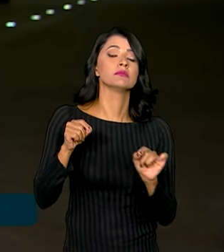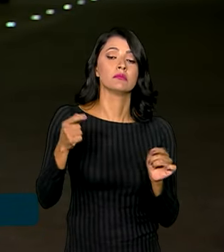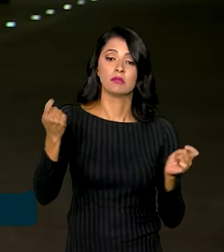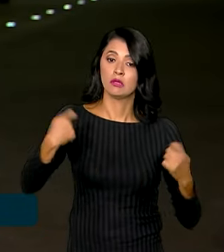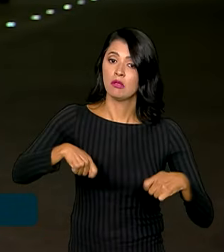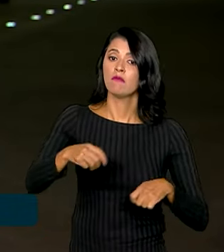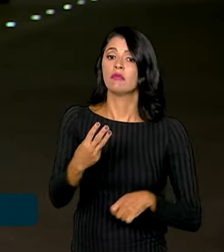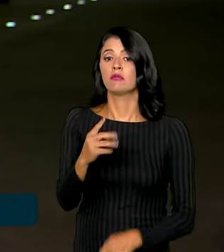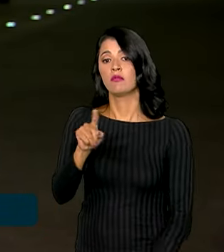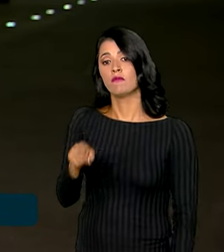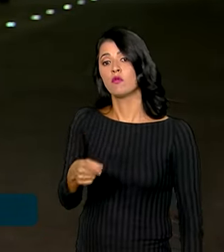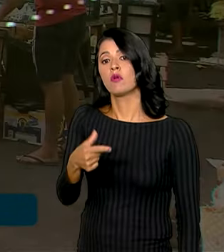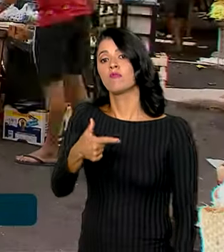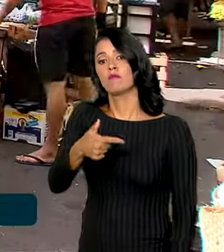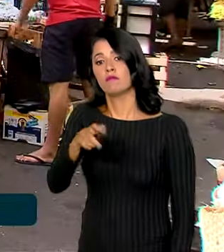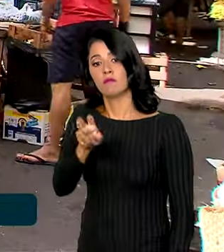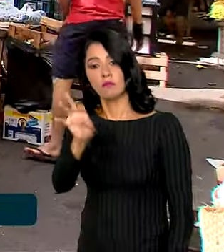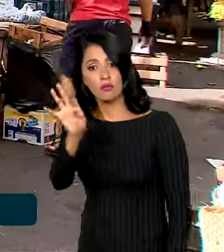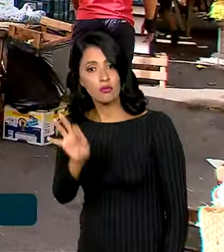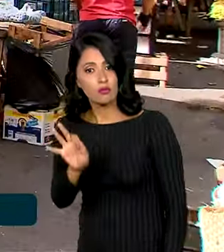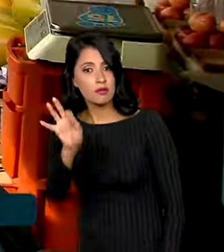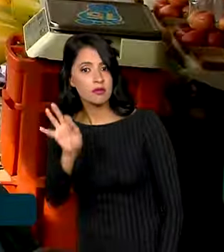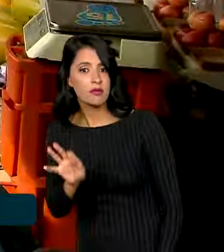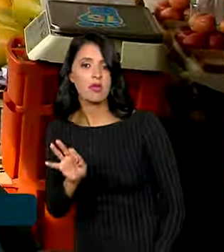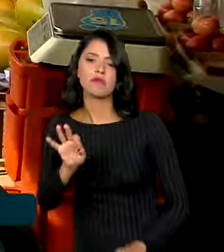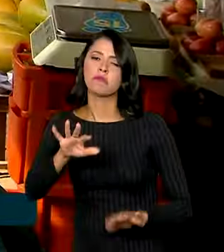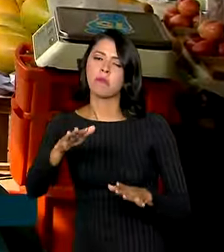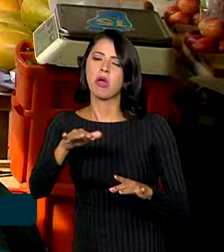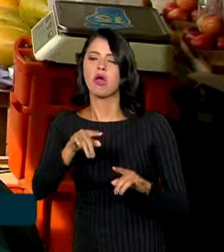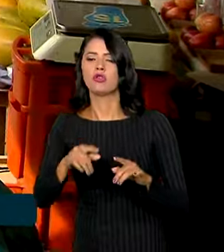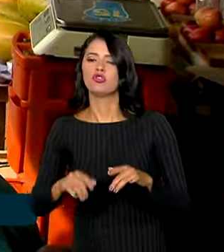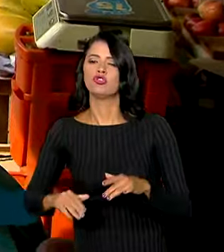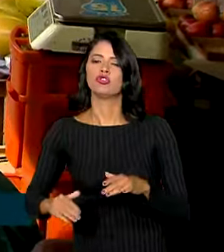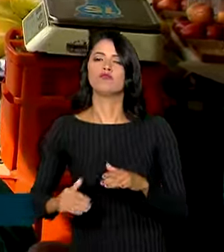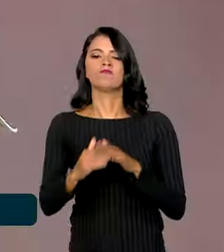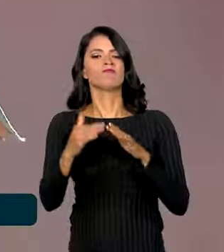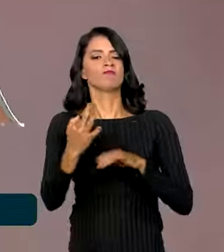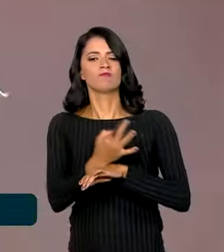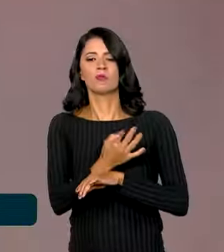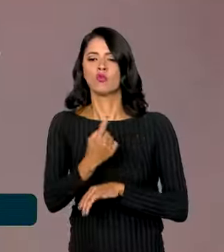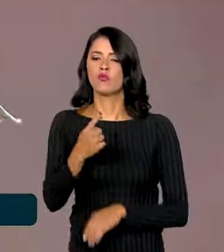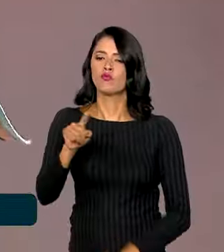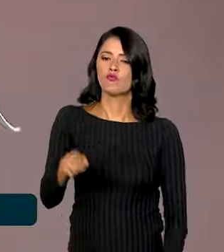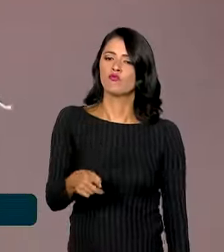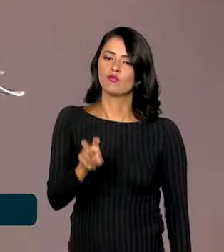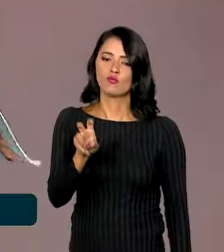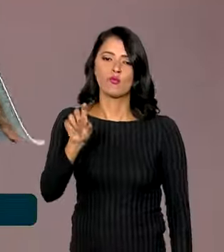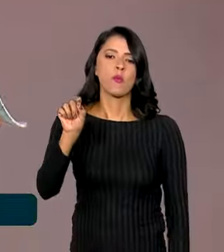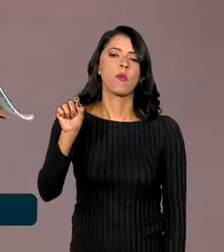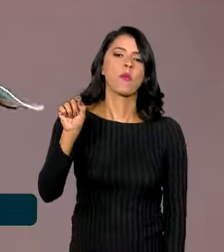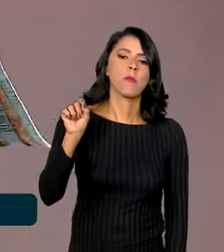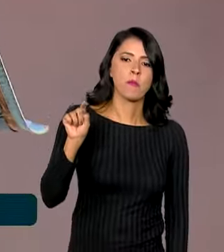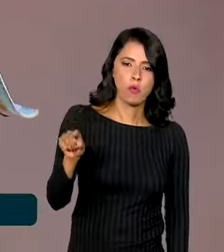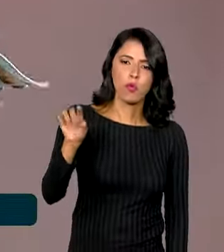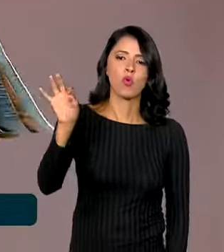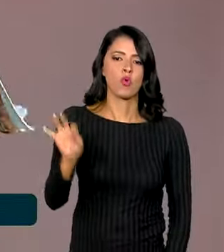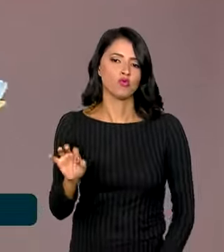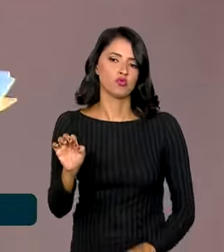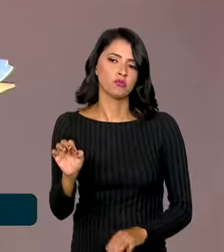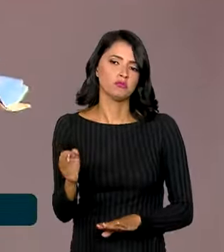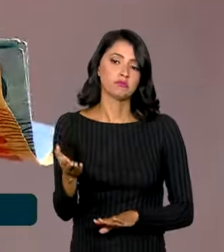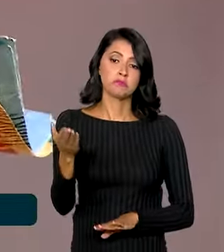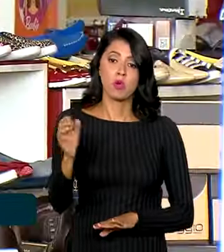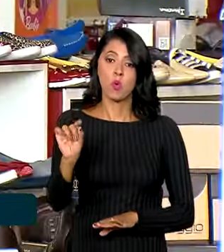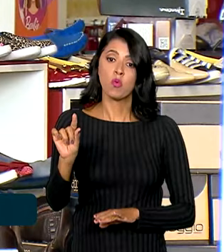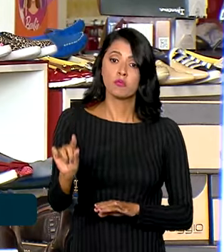que era de 3,25%, com margem de tolerância de 1,5 ponto percentual para mais ou para menos,